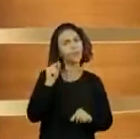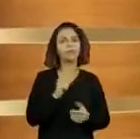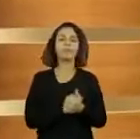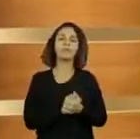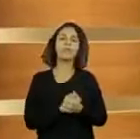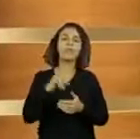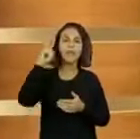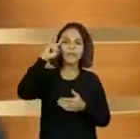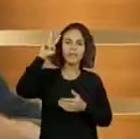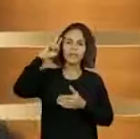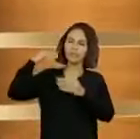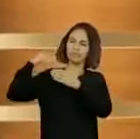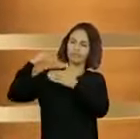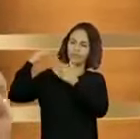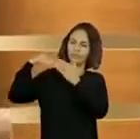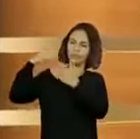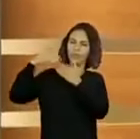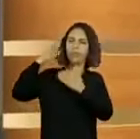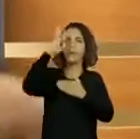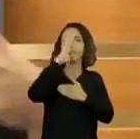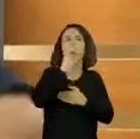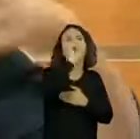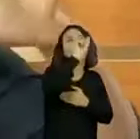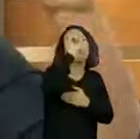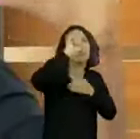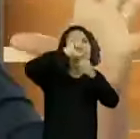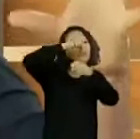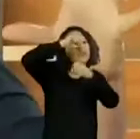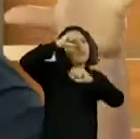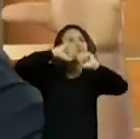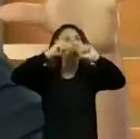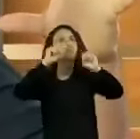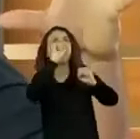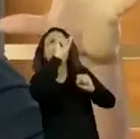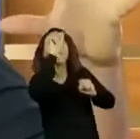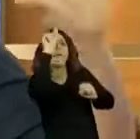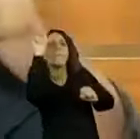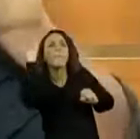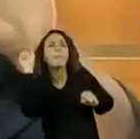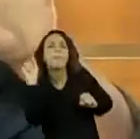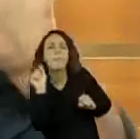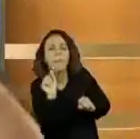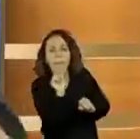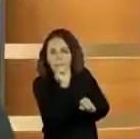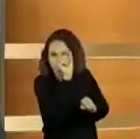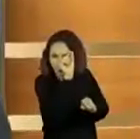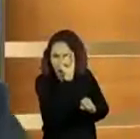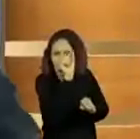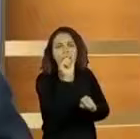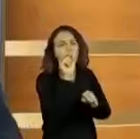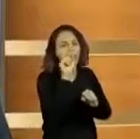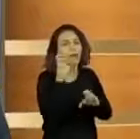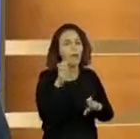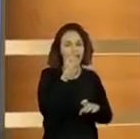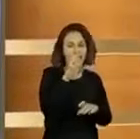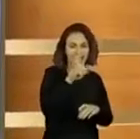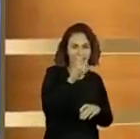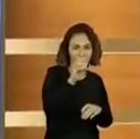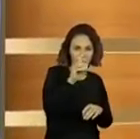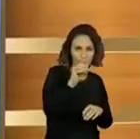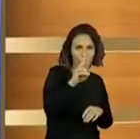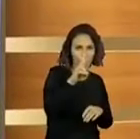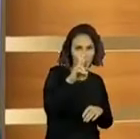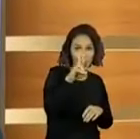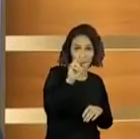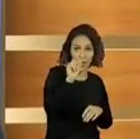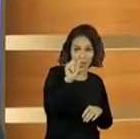saíram do campo do Brasil e se concentraram na cidade praticando o êxodo rural. Quantas informações, né? Mas fica tranquilo. O êxodo rural saindo. Primeiro,